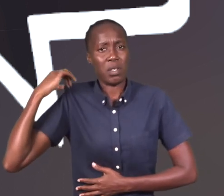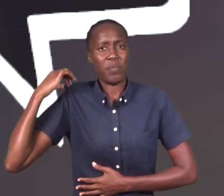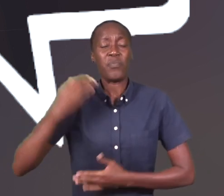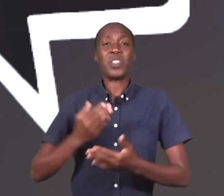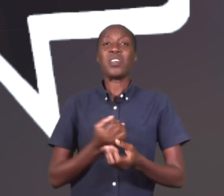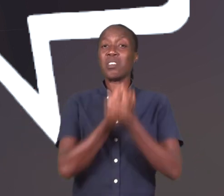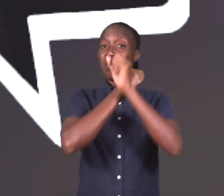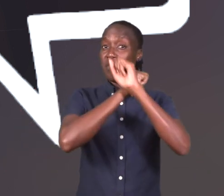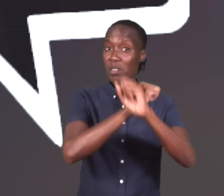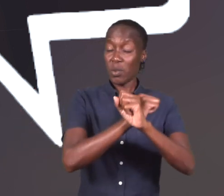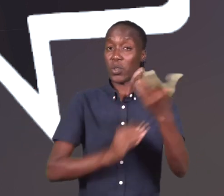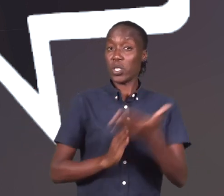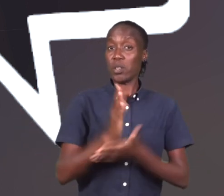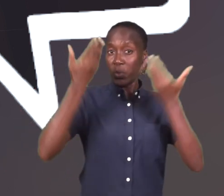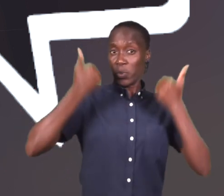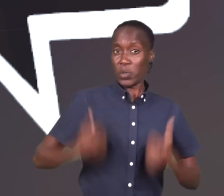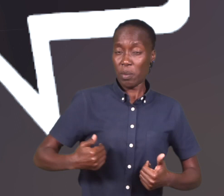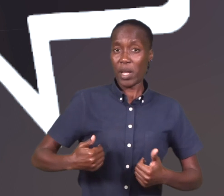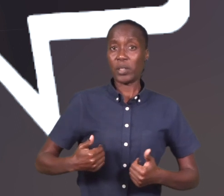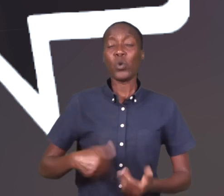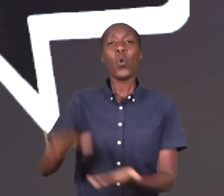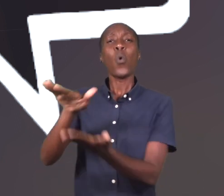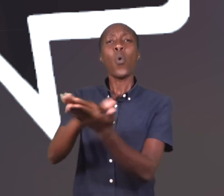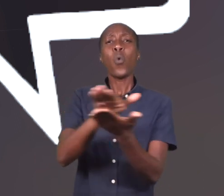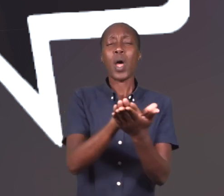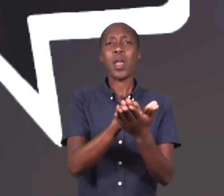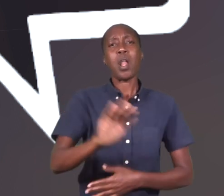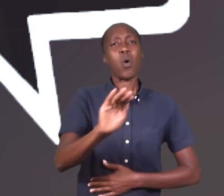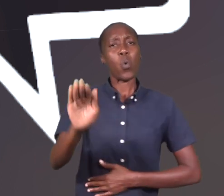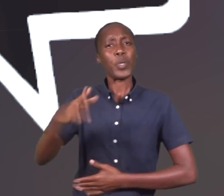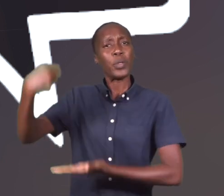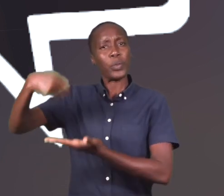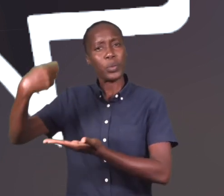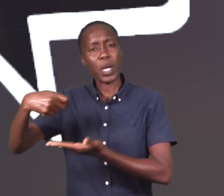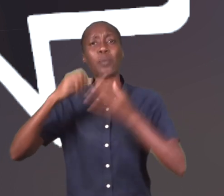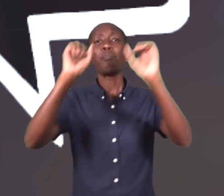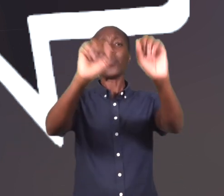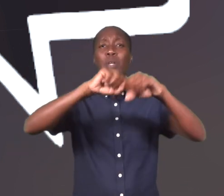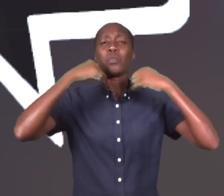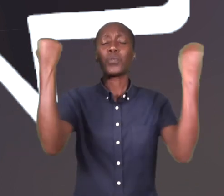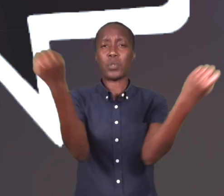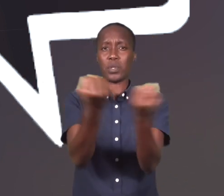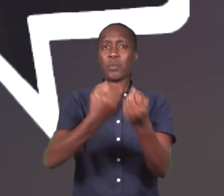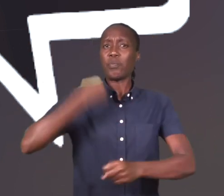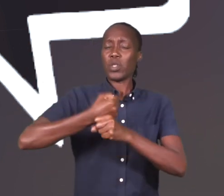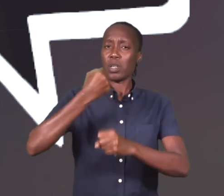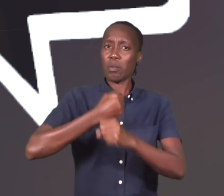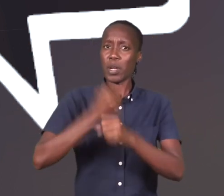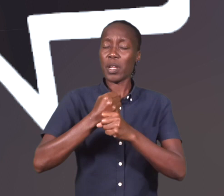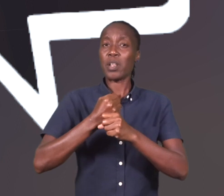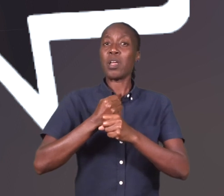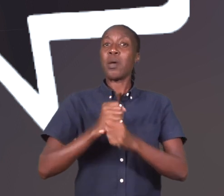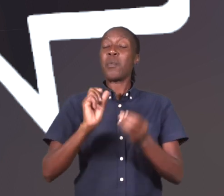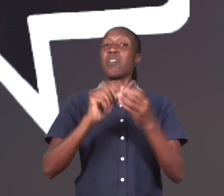Paralegais, Ativistas, Voluntários e Defensores de Direitos Humanos Tribunais Comunitários